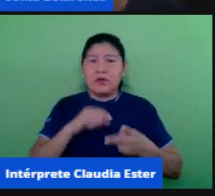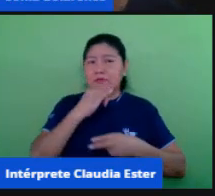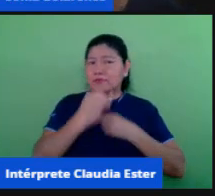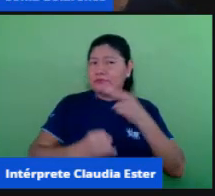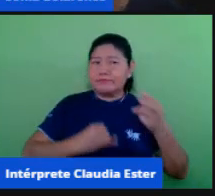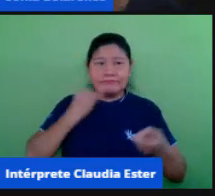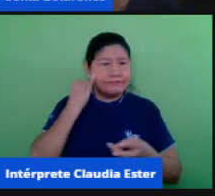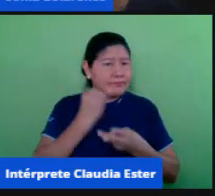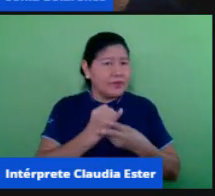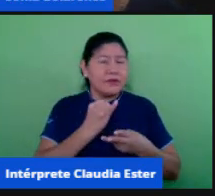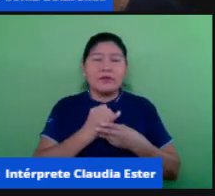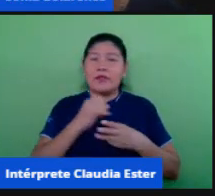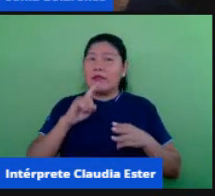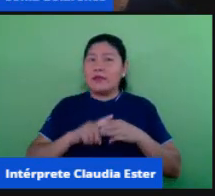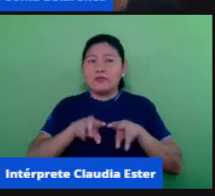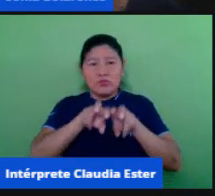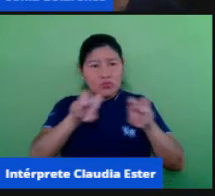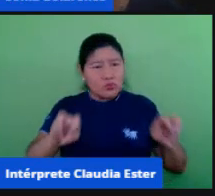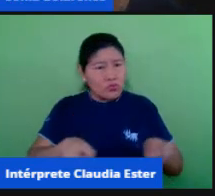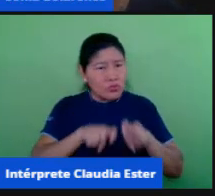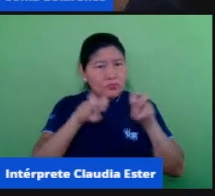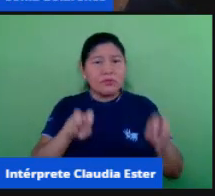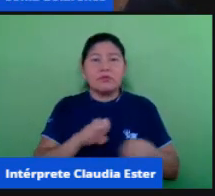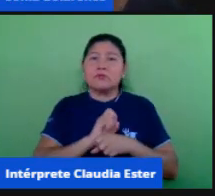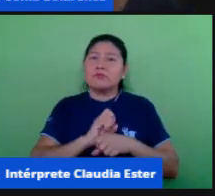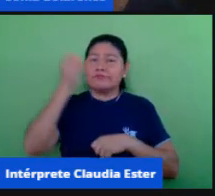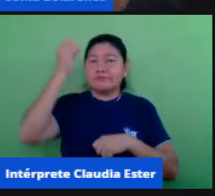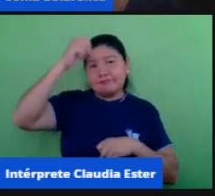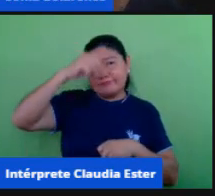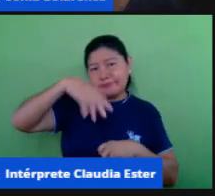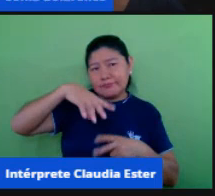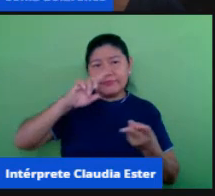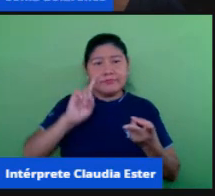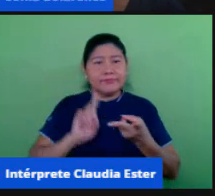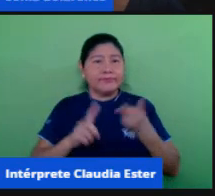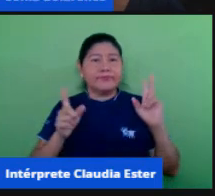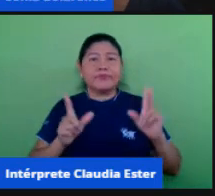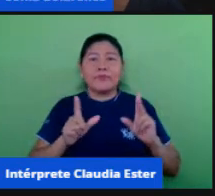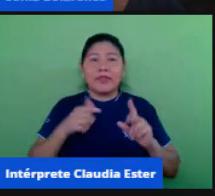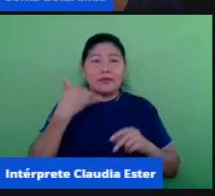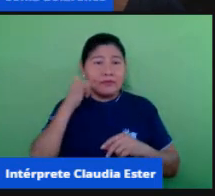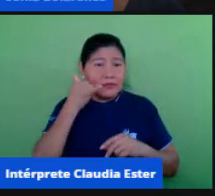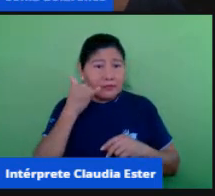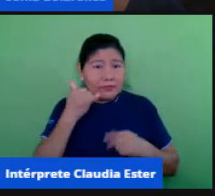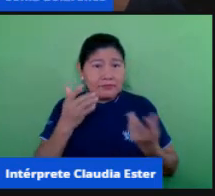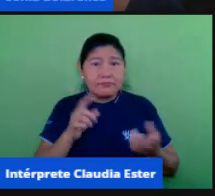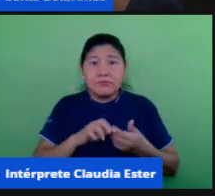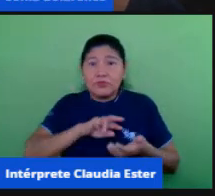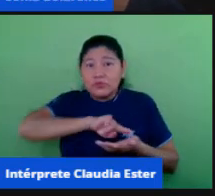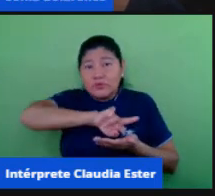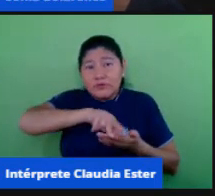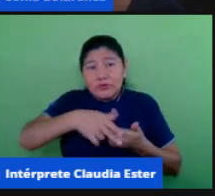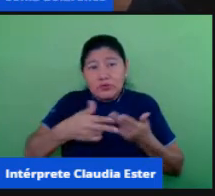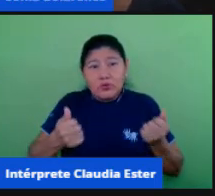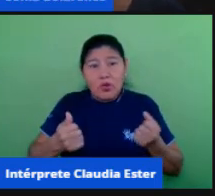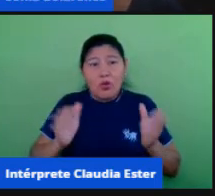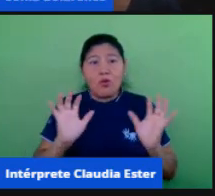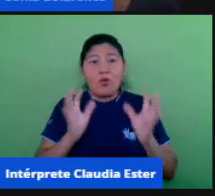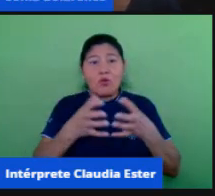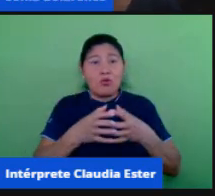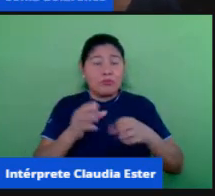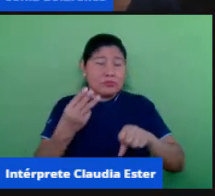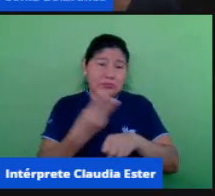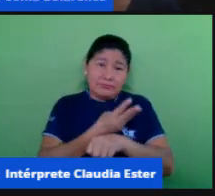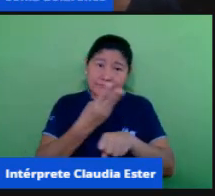live hoje por computadores celulares grupos de whatsapp